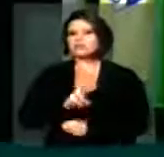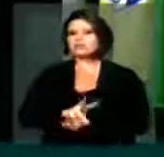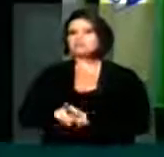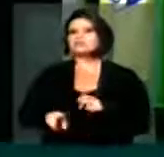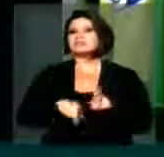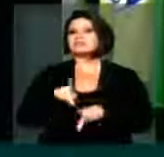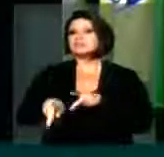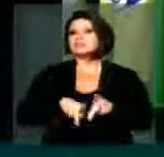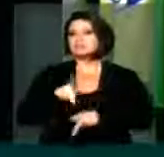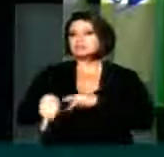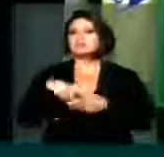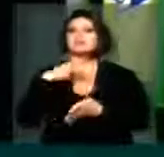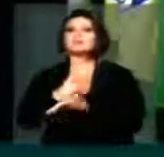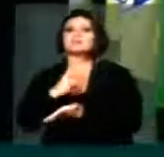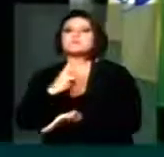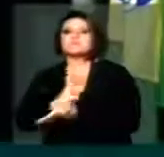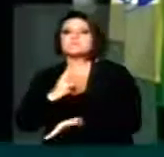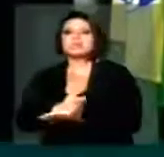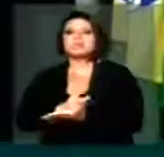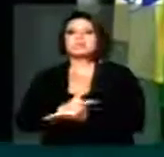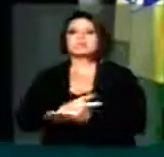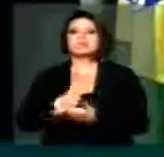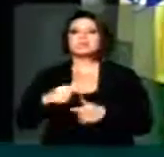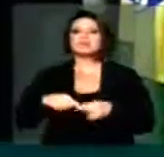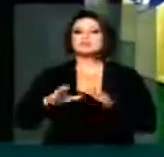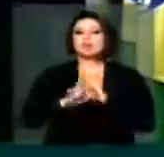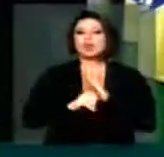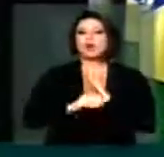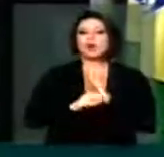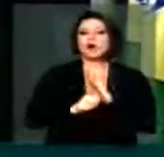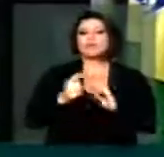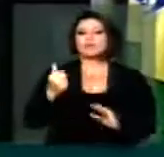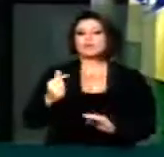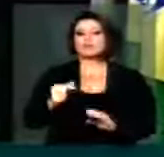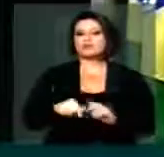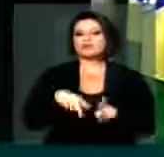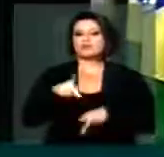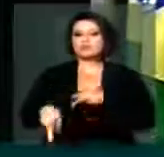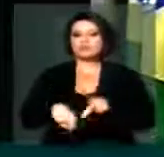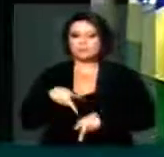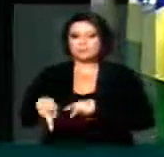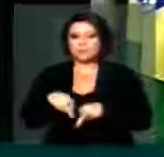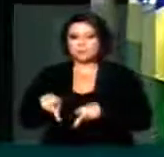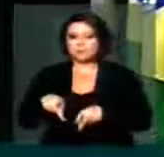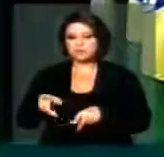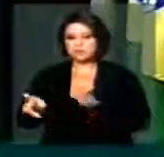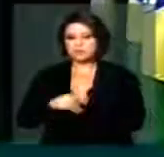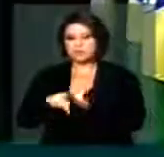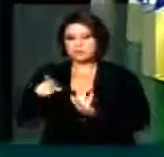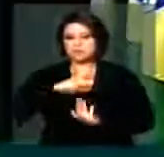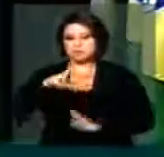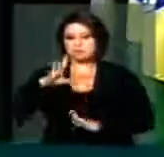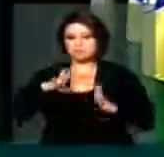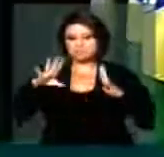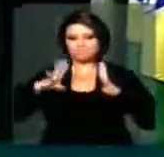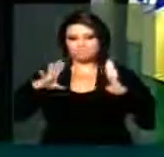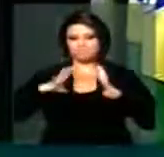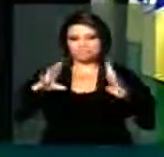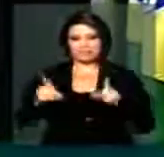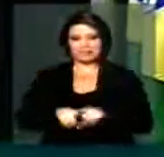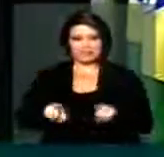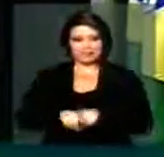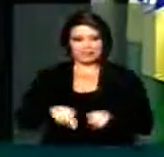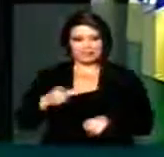dos pobres, é o mesmo que tira da boca dos brasileiros para se enriquecer e enriquecer os seus comparsas.